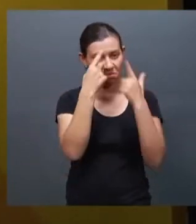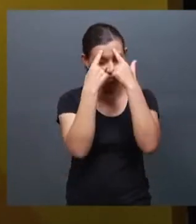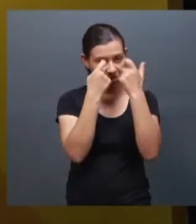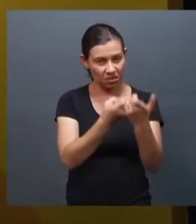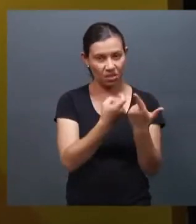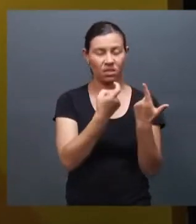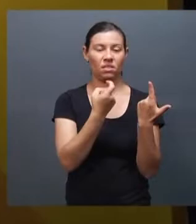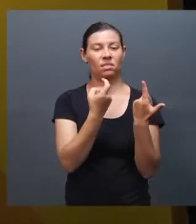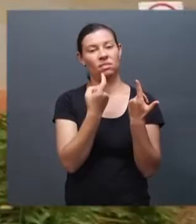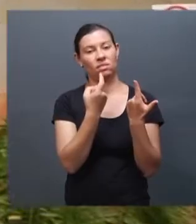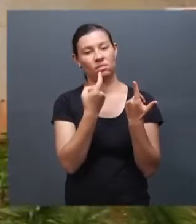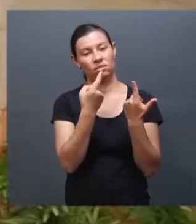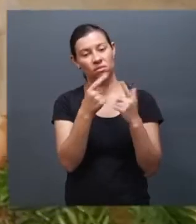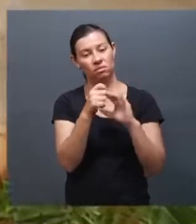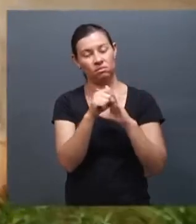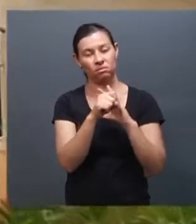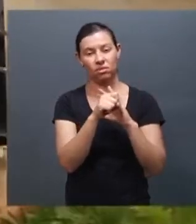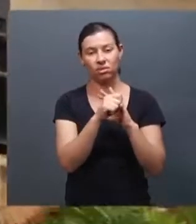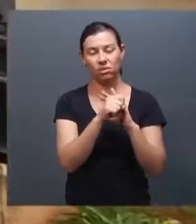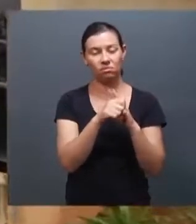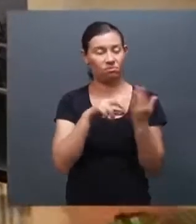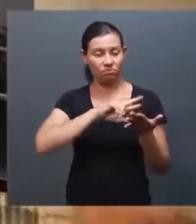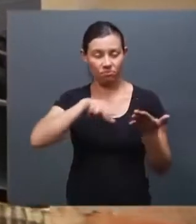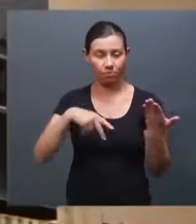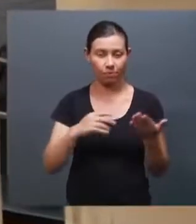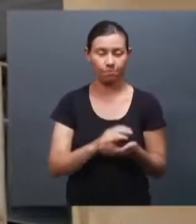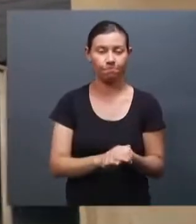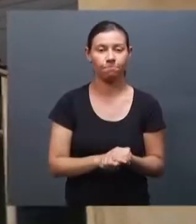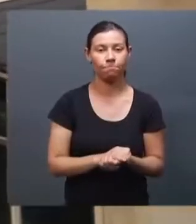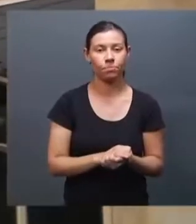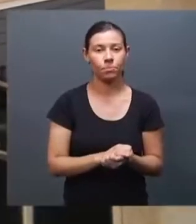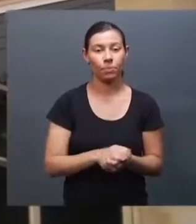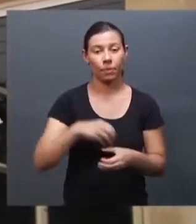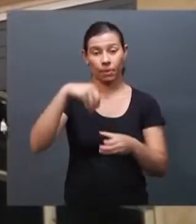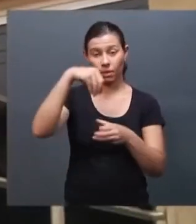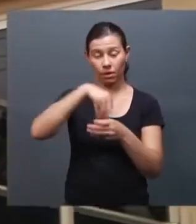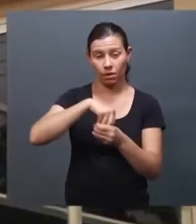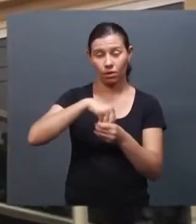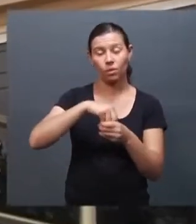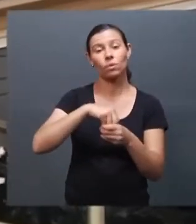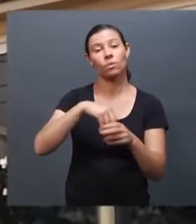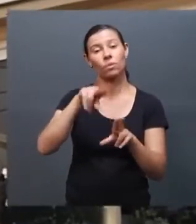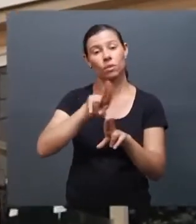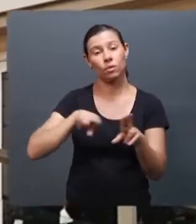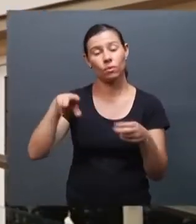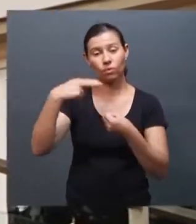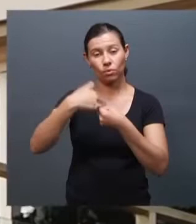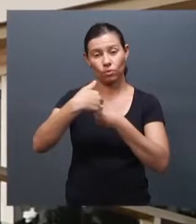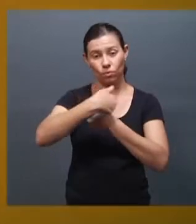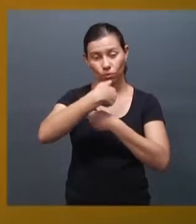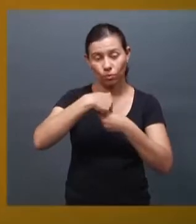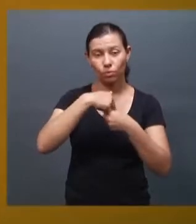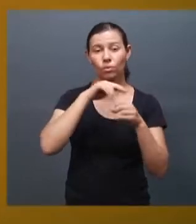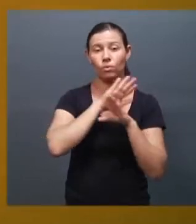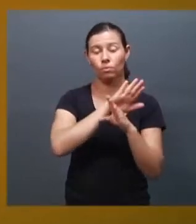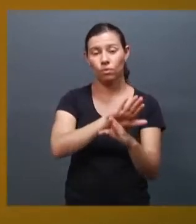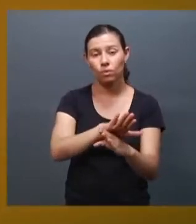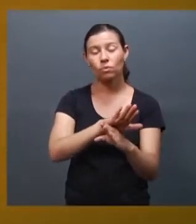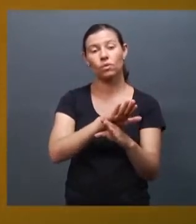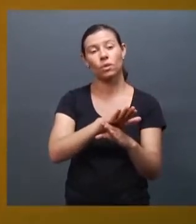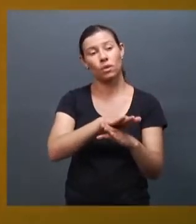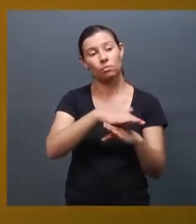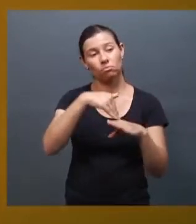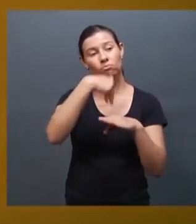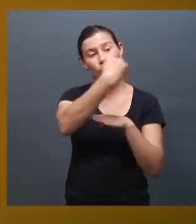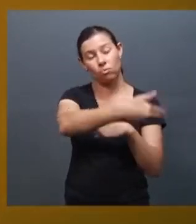e está começando a desenvolver agora. Com o núcleo de apoio dentro da universidade, também auxiliando a comunidade externa, o coordenador do